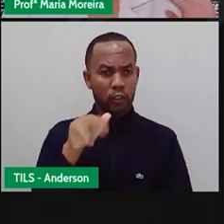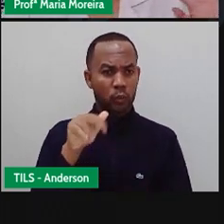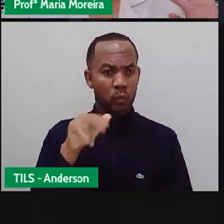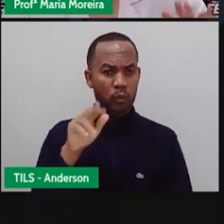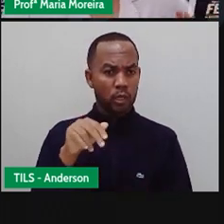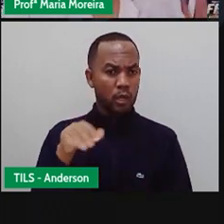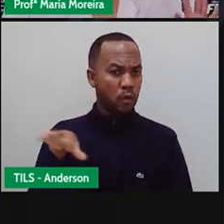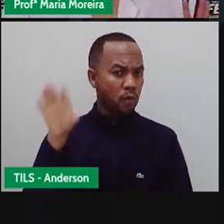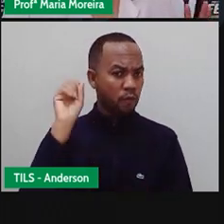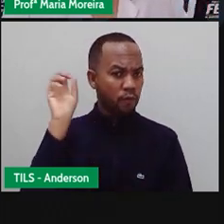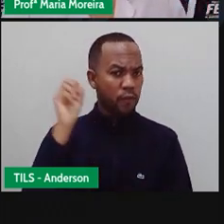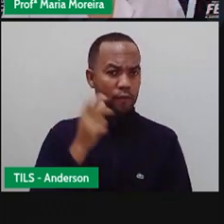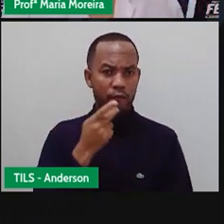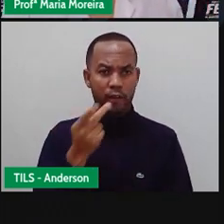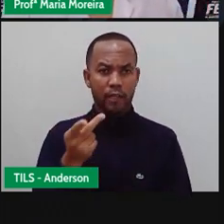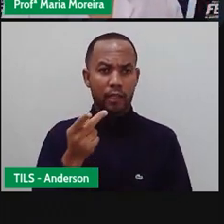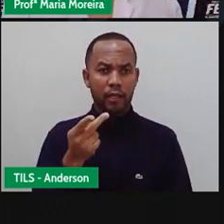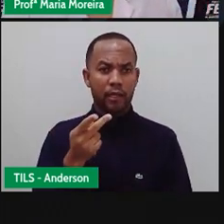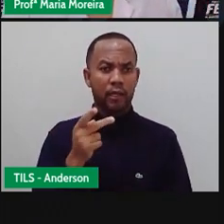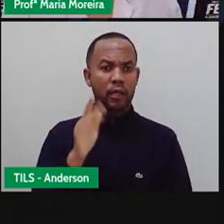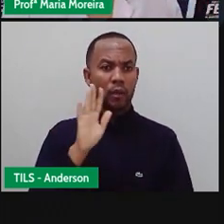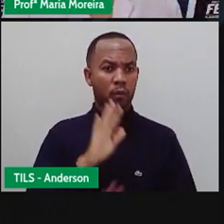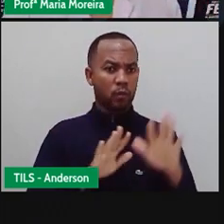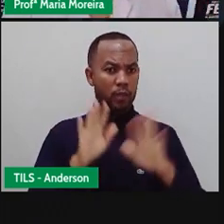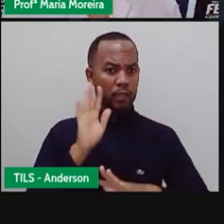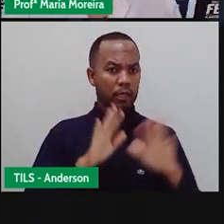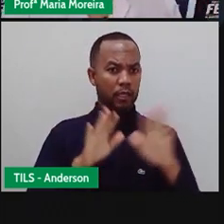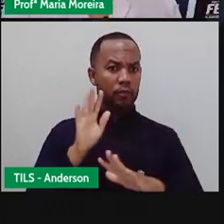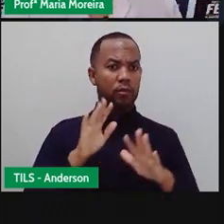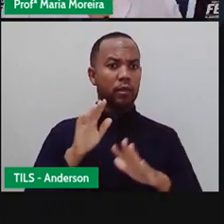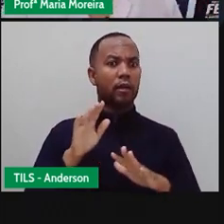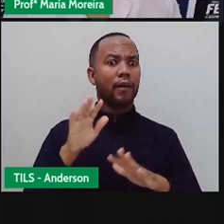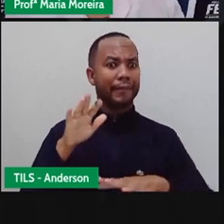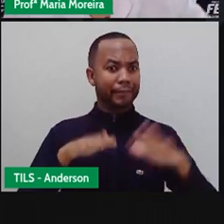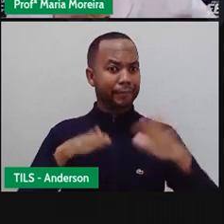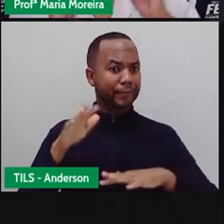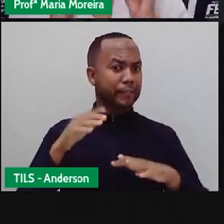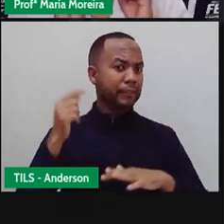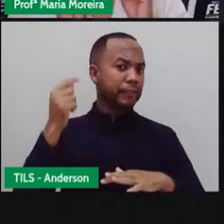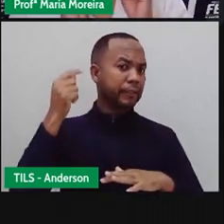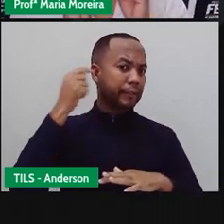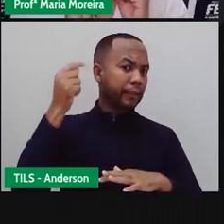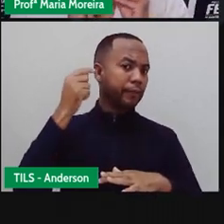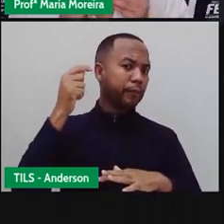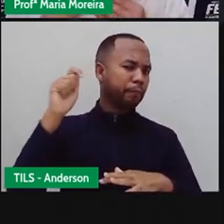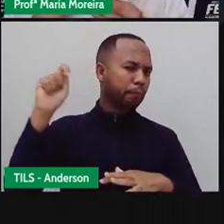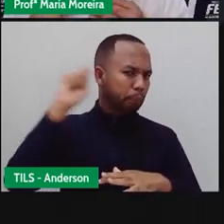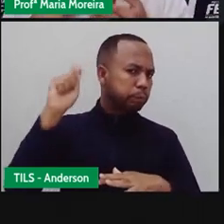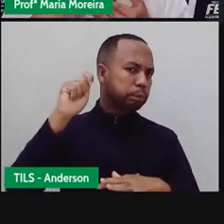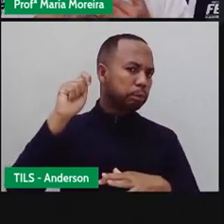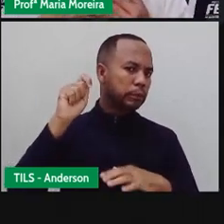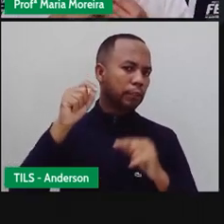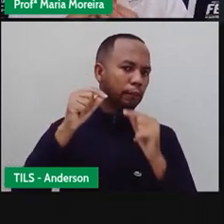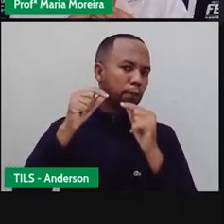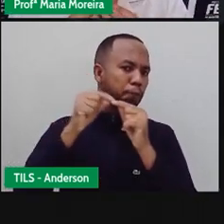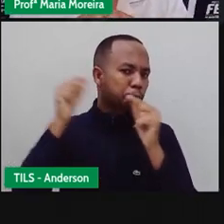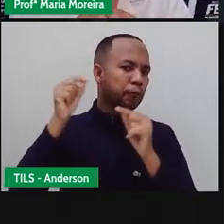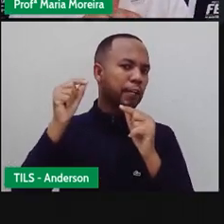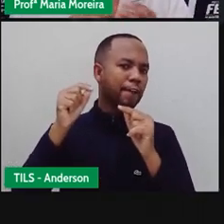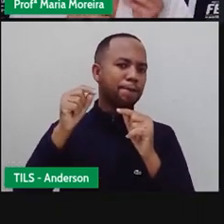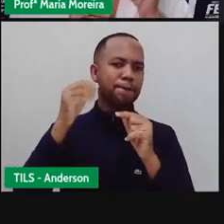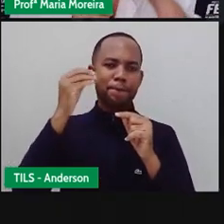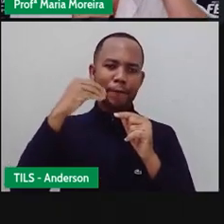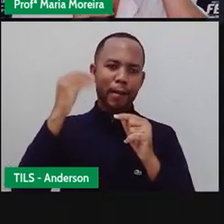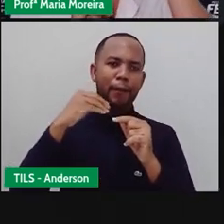Cuidado quando for limpar essa orelha Para não perfurar o tímpano Por quê? Porque o tímpano é o quê? Uma membrana